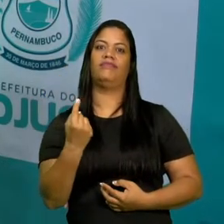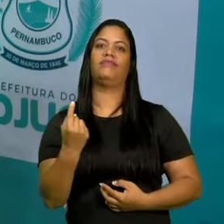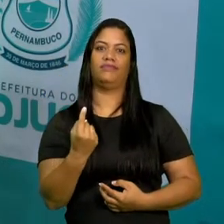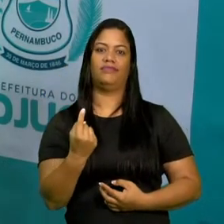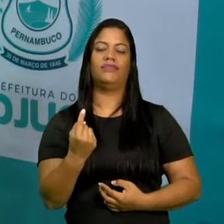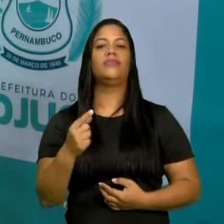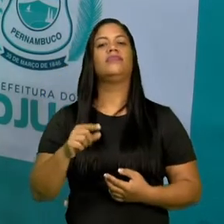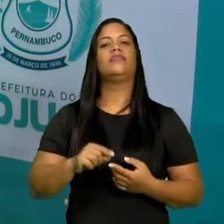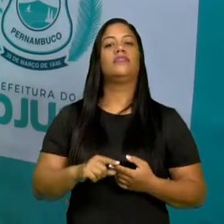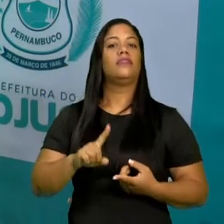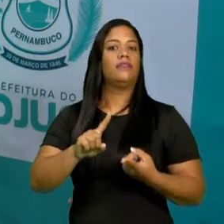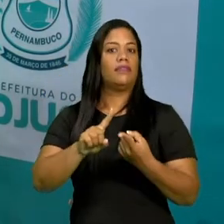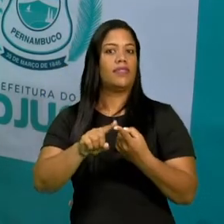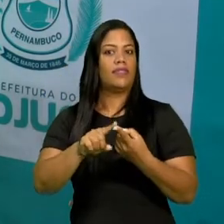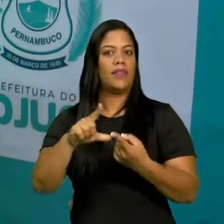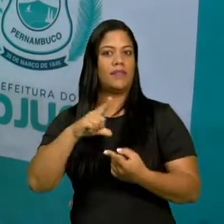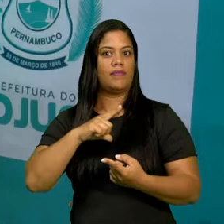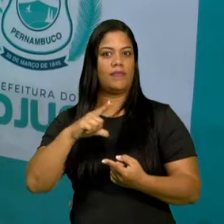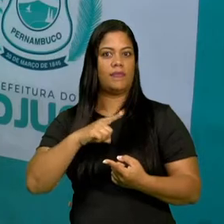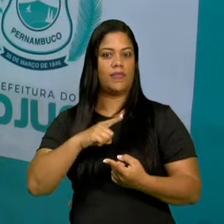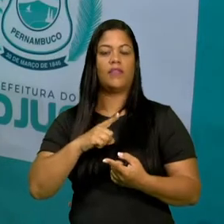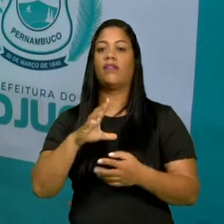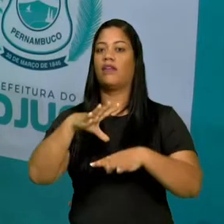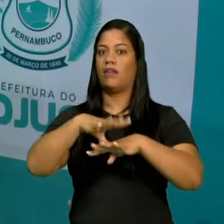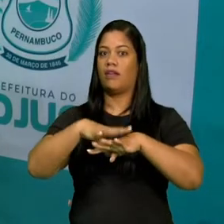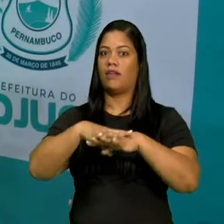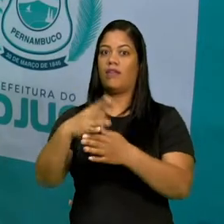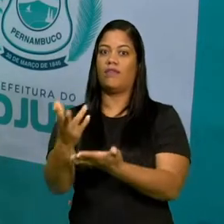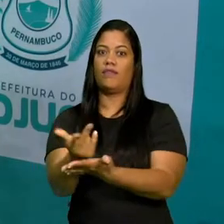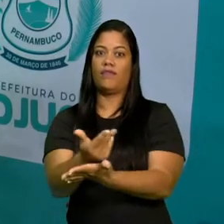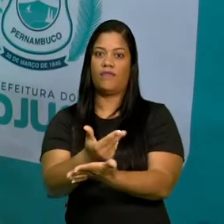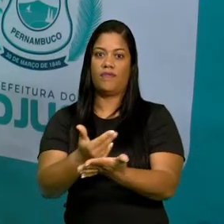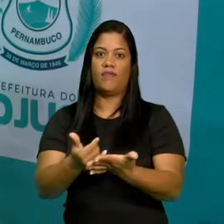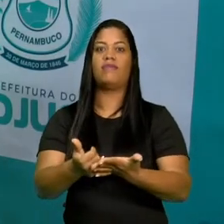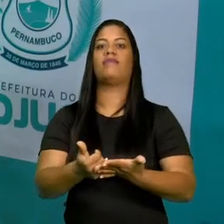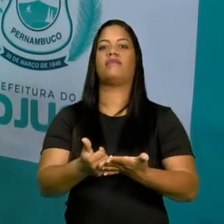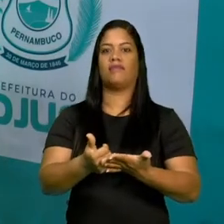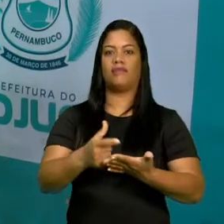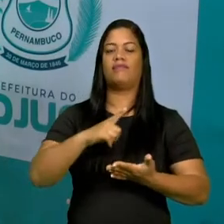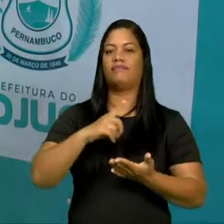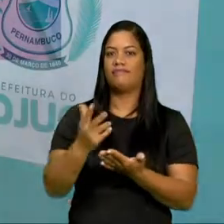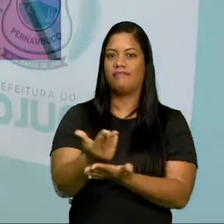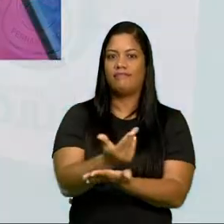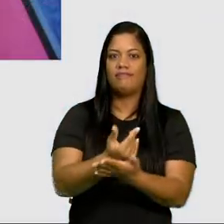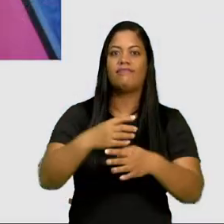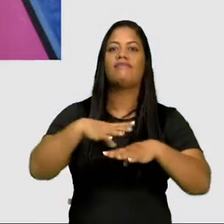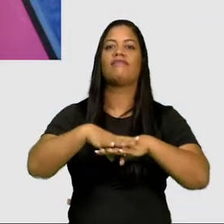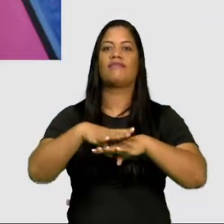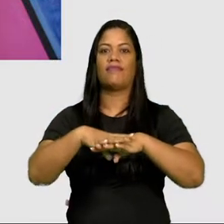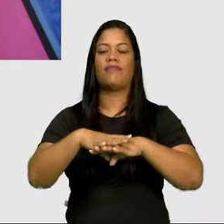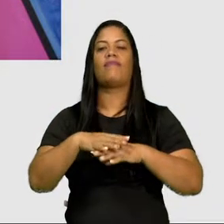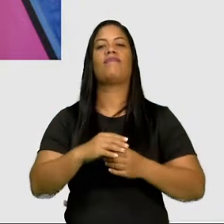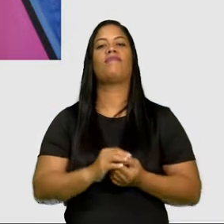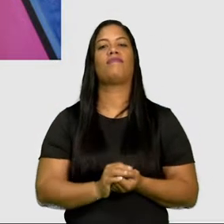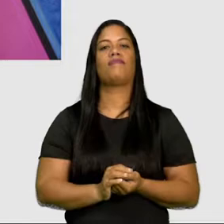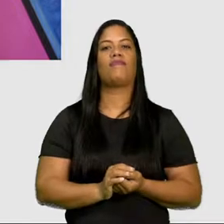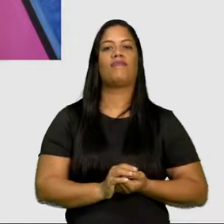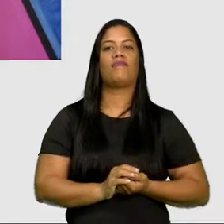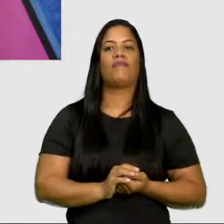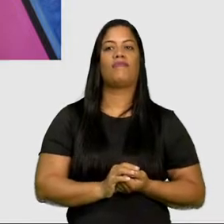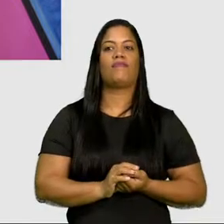já tem o abstracionismo geométrico, que já tem formas geométricas. Esse abstracionismo